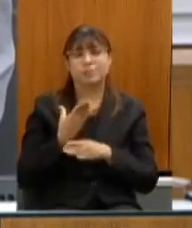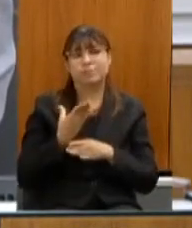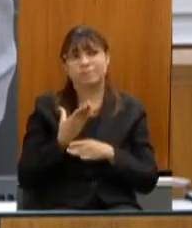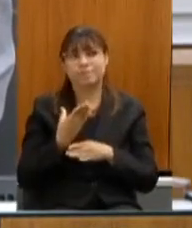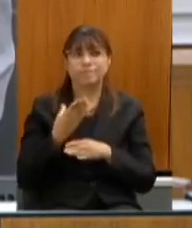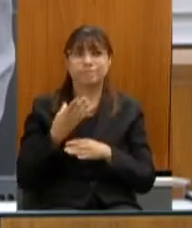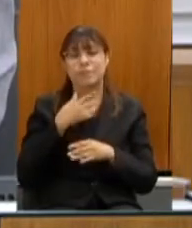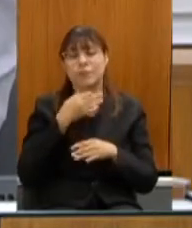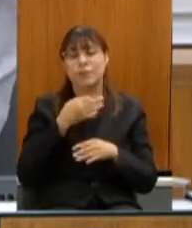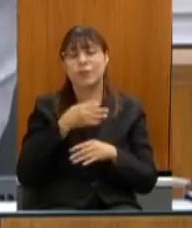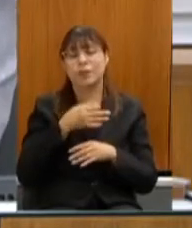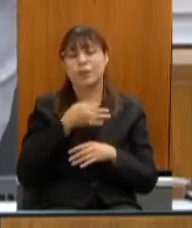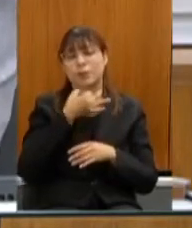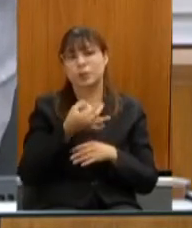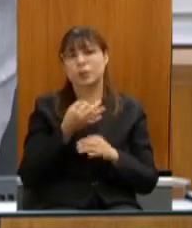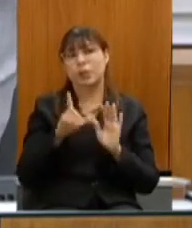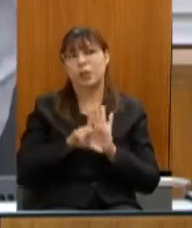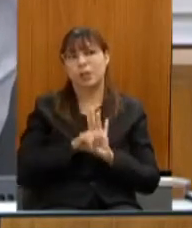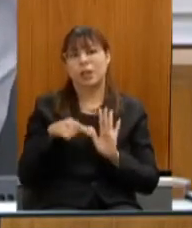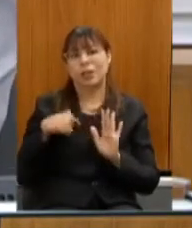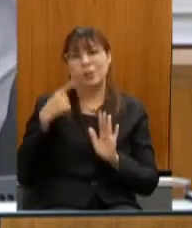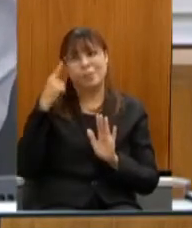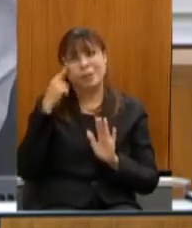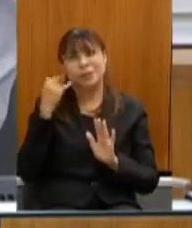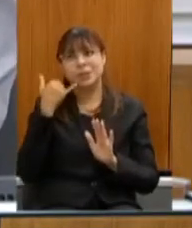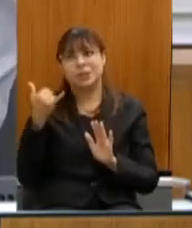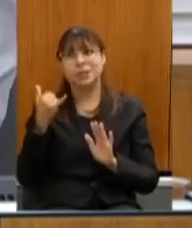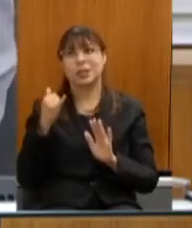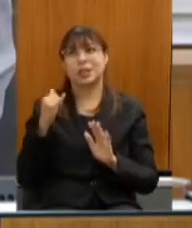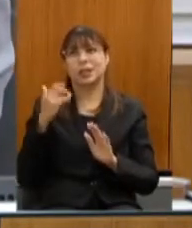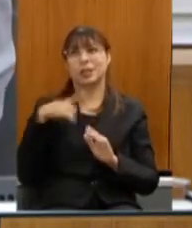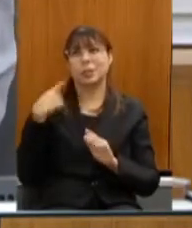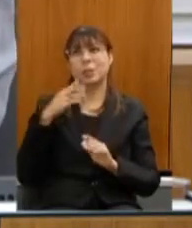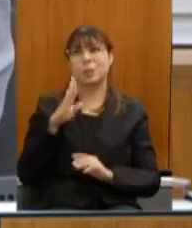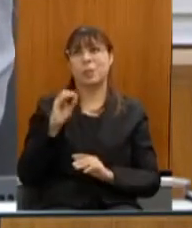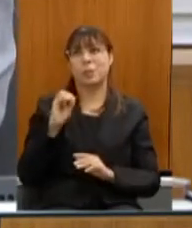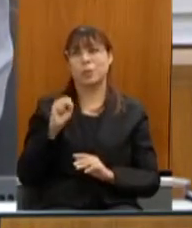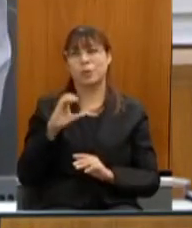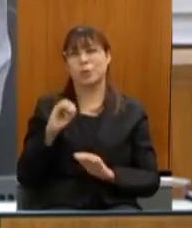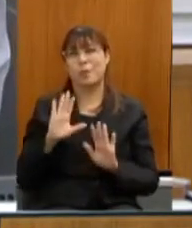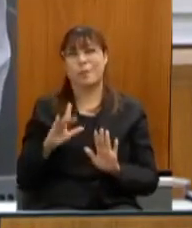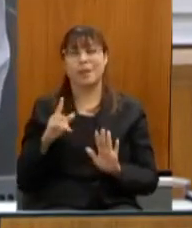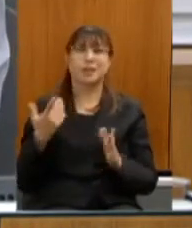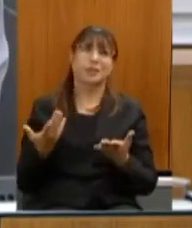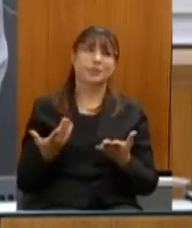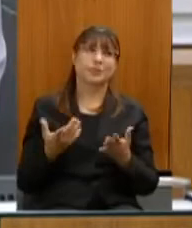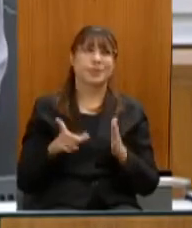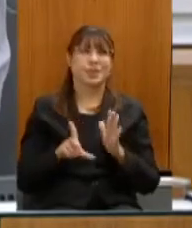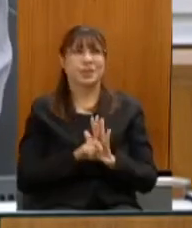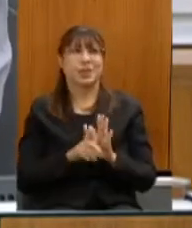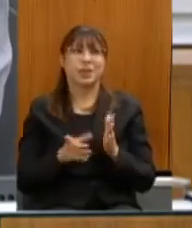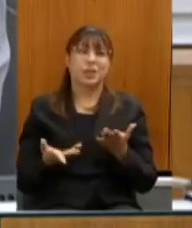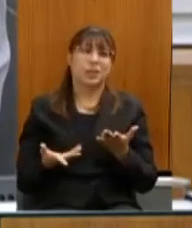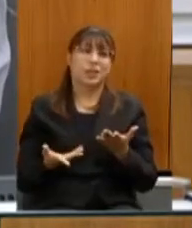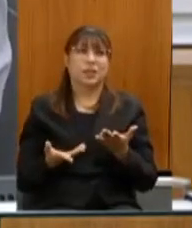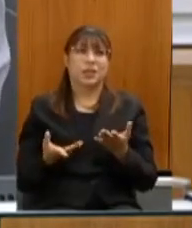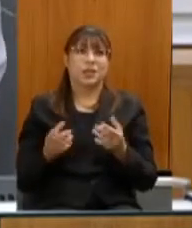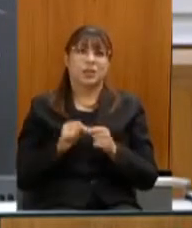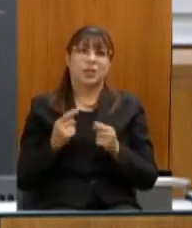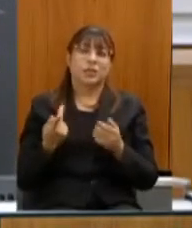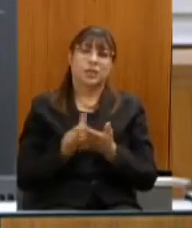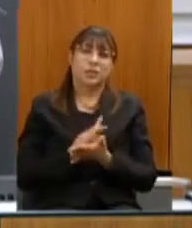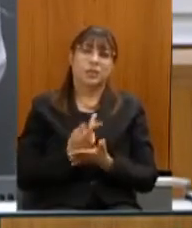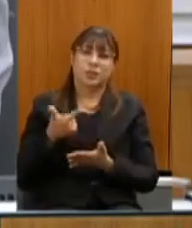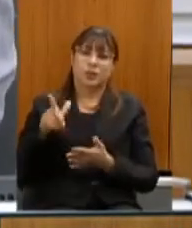ligar aqui para o Bosco para a gente pensar mas aí o que acontece a lei sairia como fez a do Rio